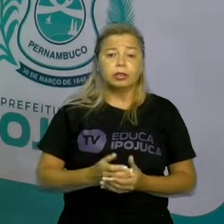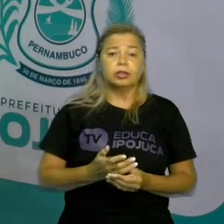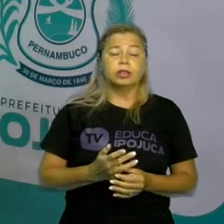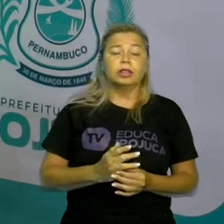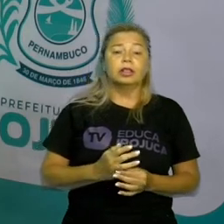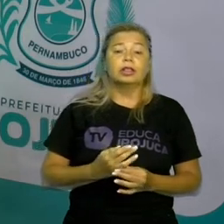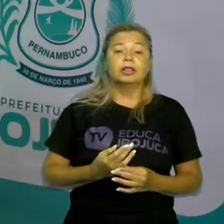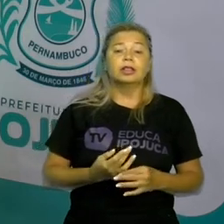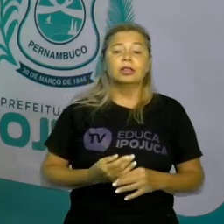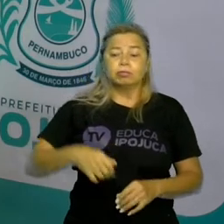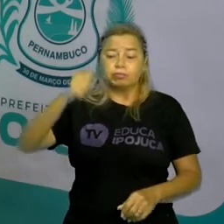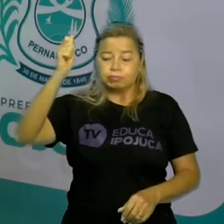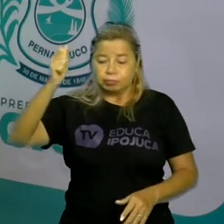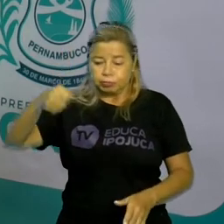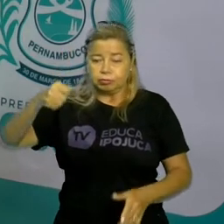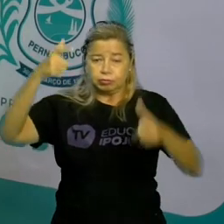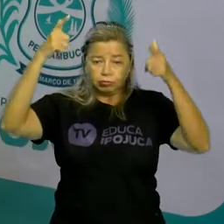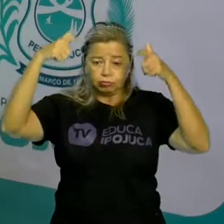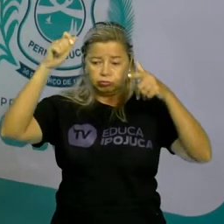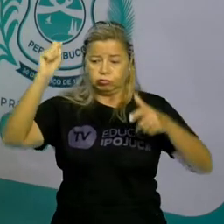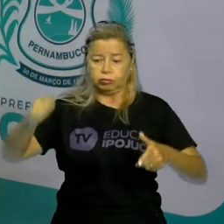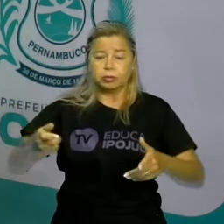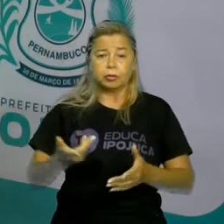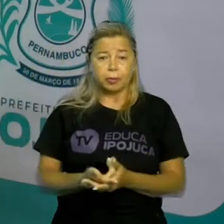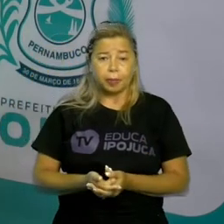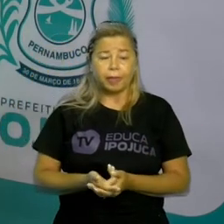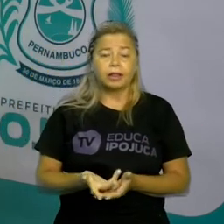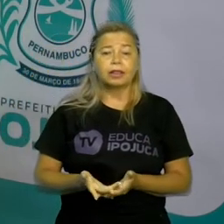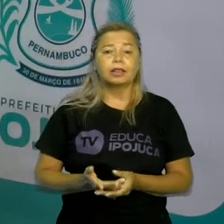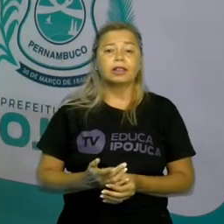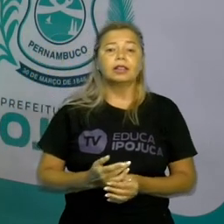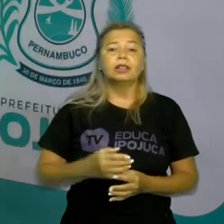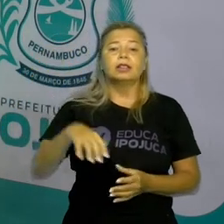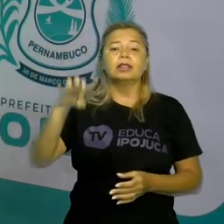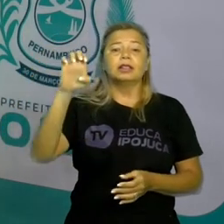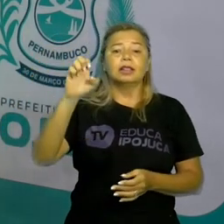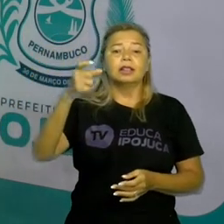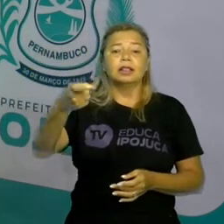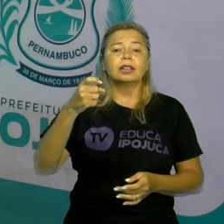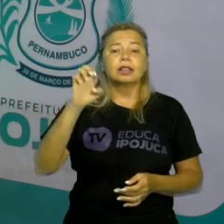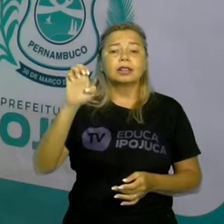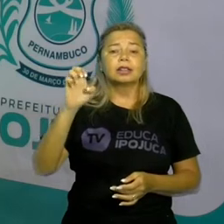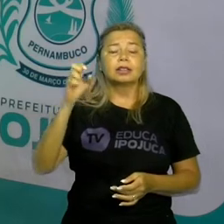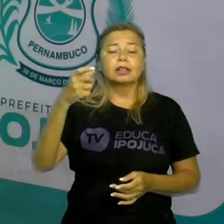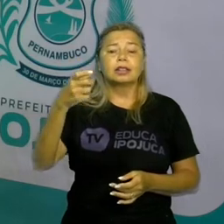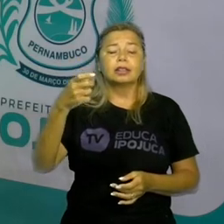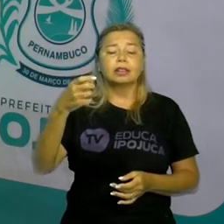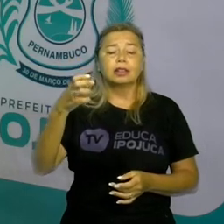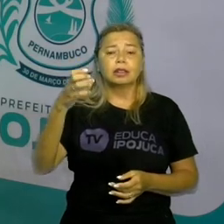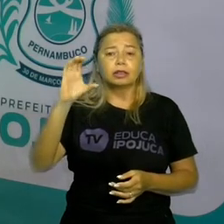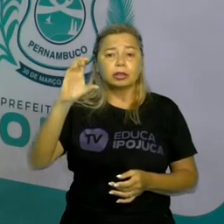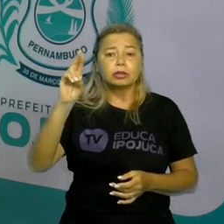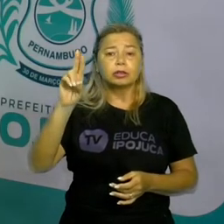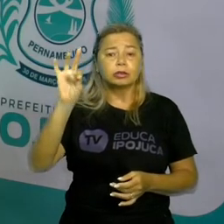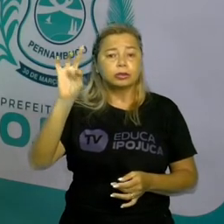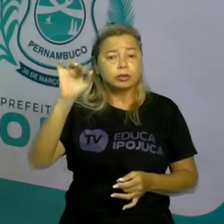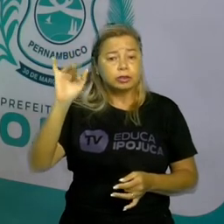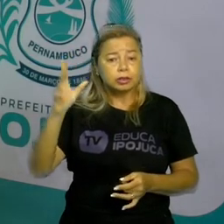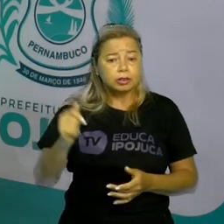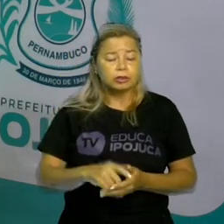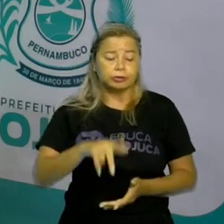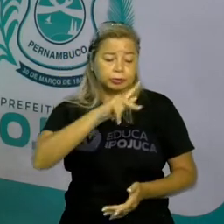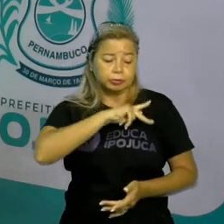executivo? Prefeitos, governadores, presidente da República. As forças armadas são